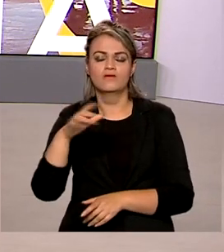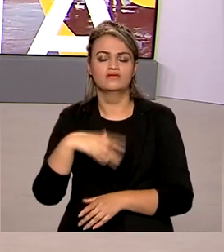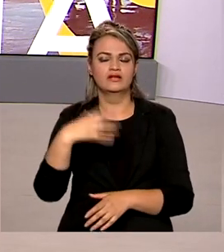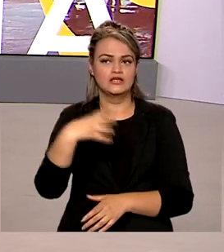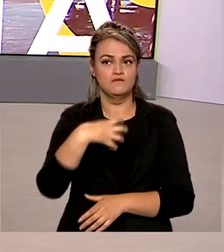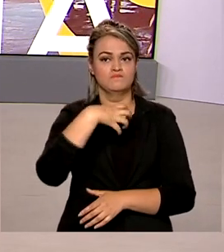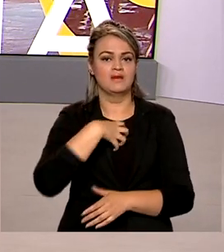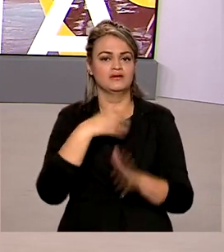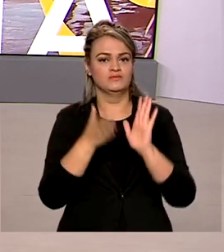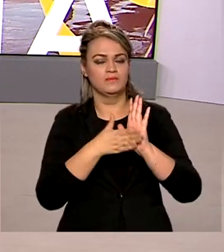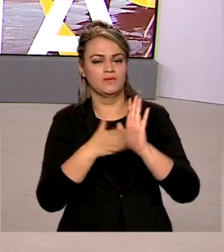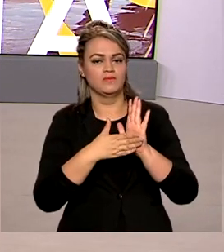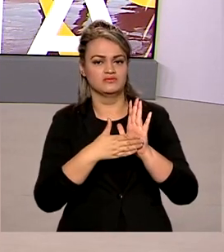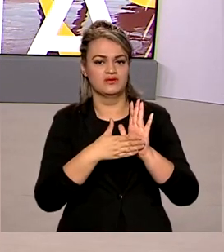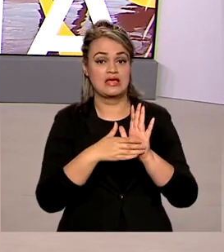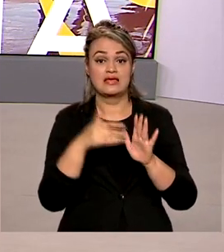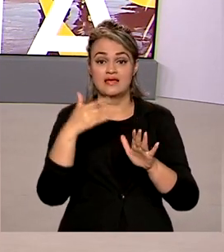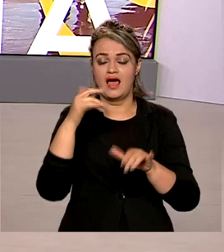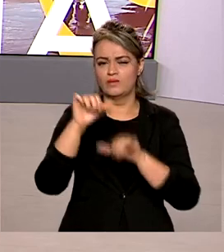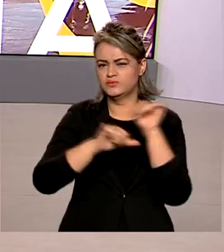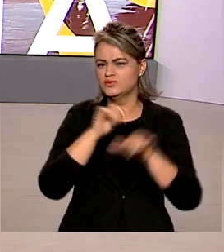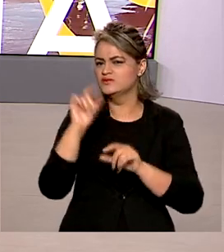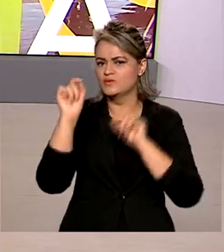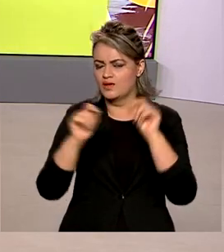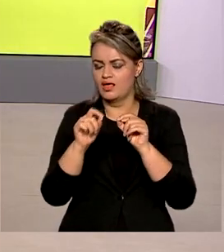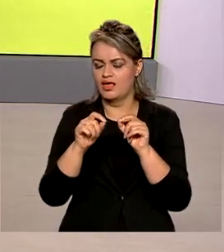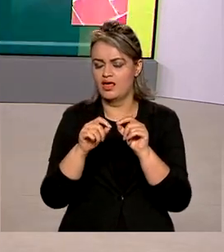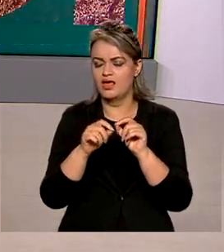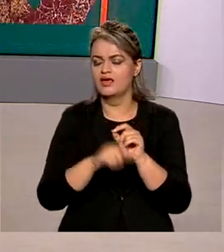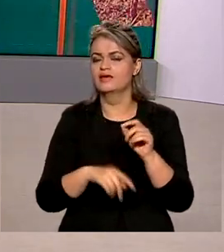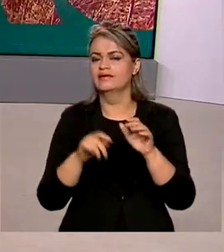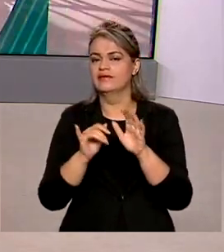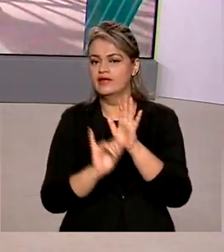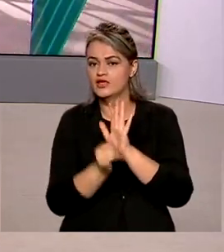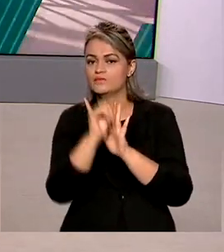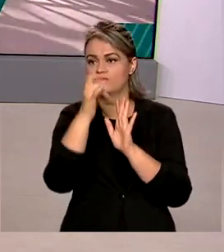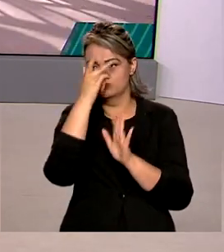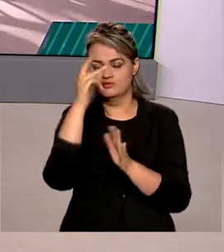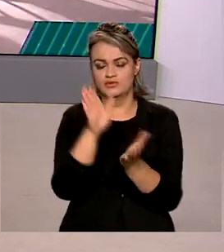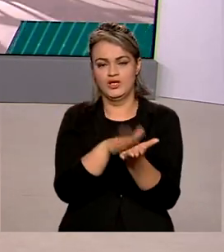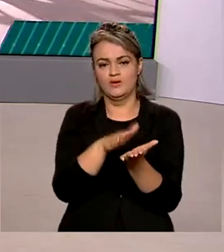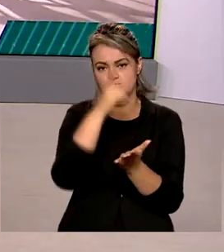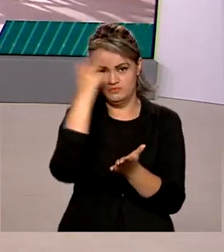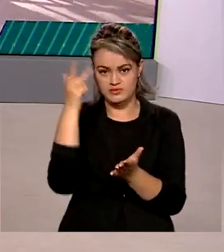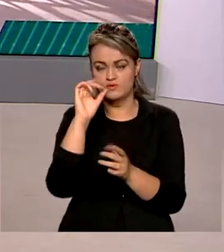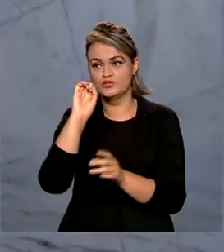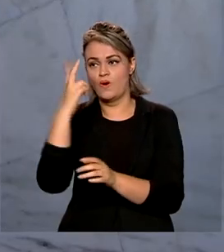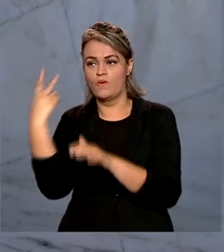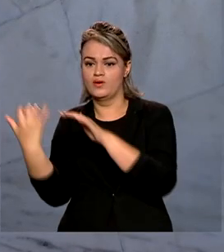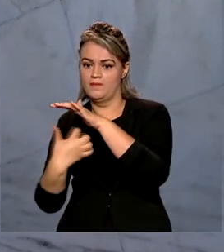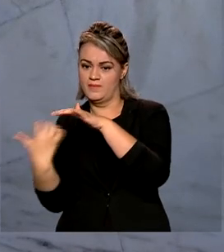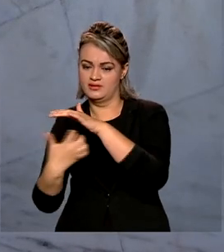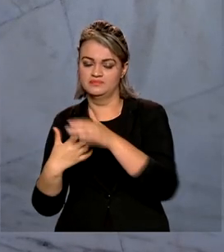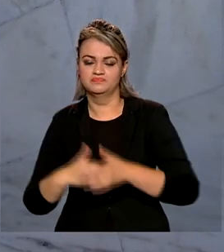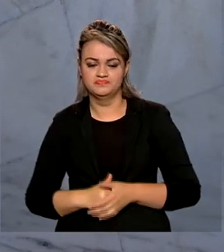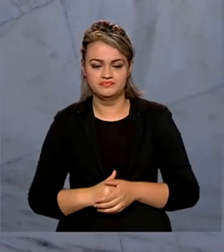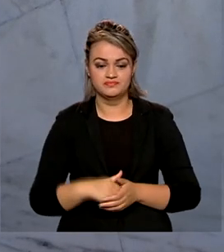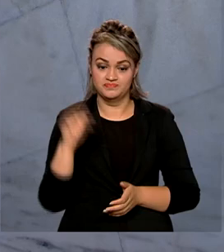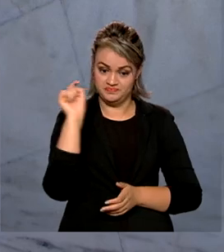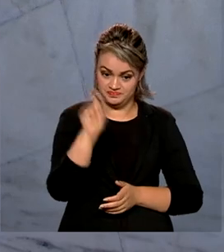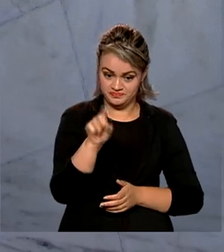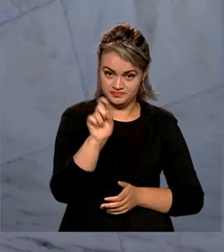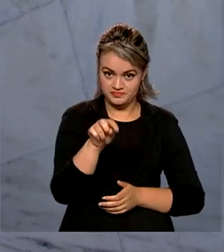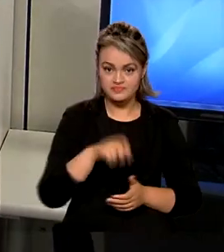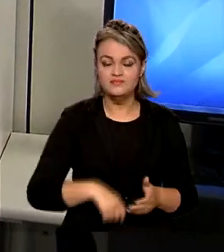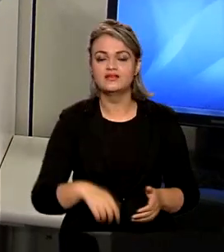propostas. As alterações incluem tanto os impostos cobrados de pessoas quanto de empresas. Segundo a